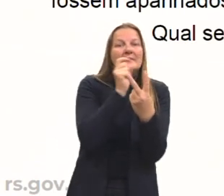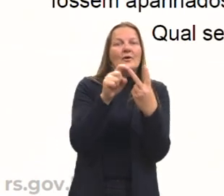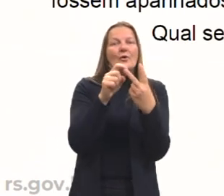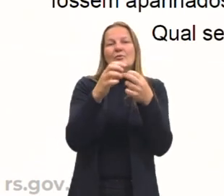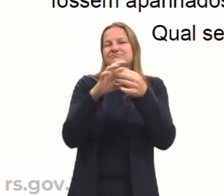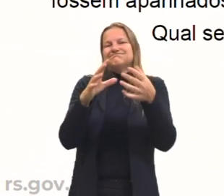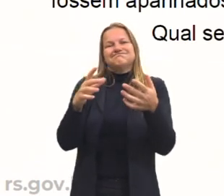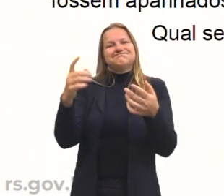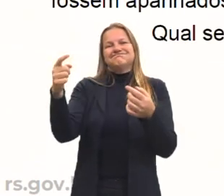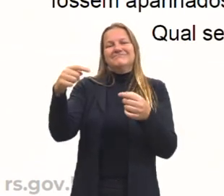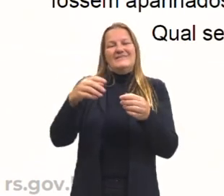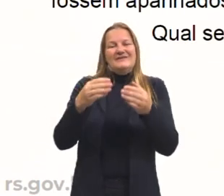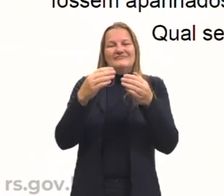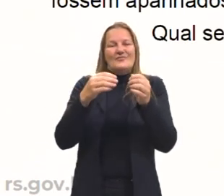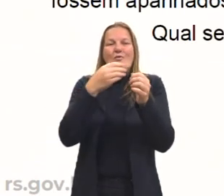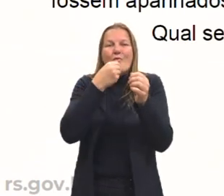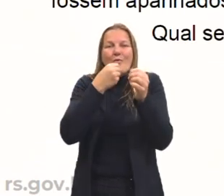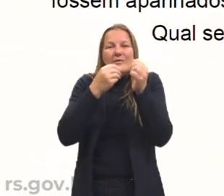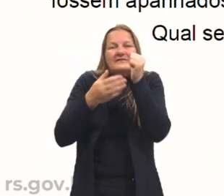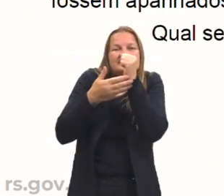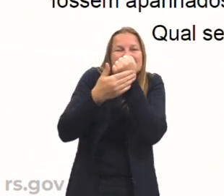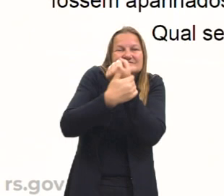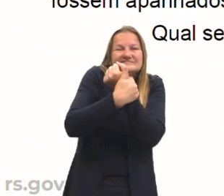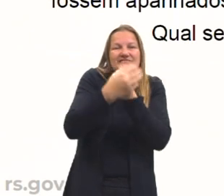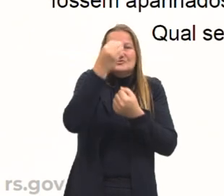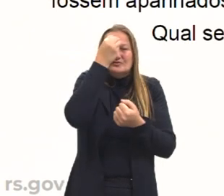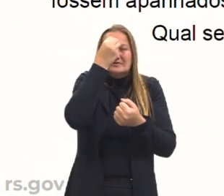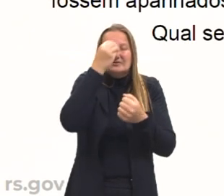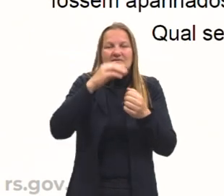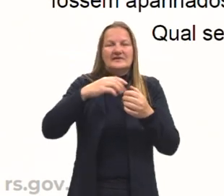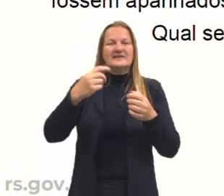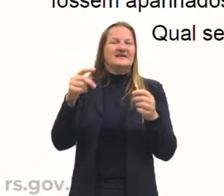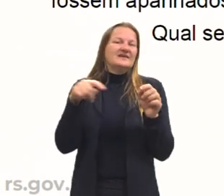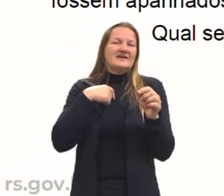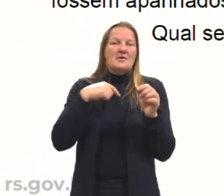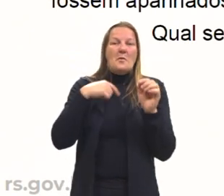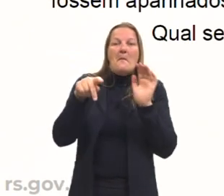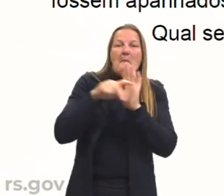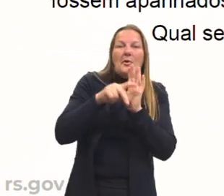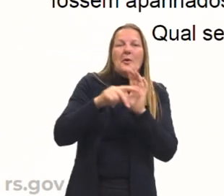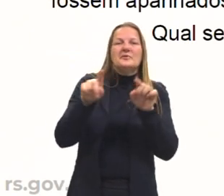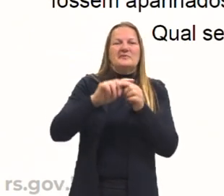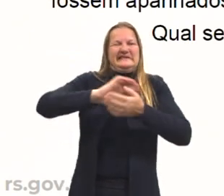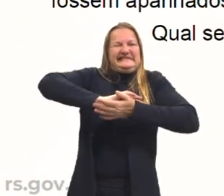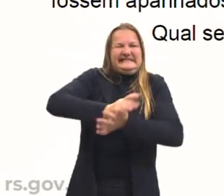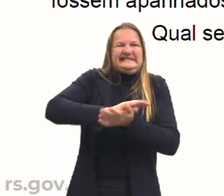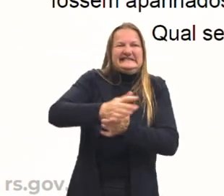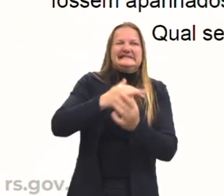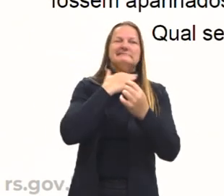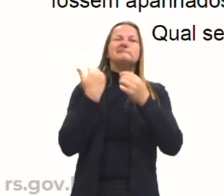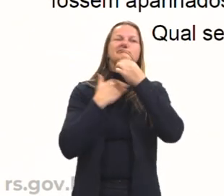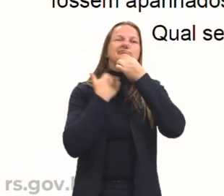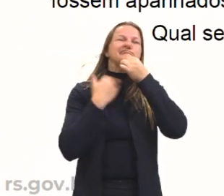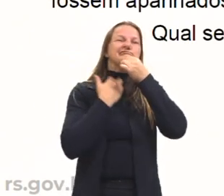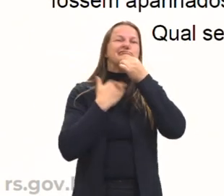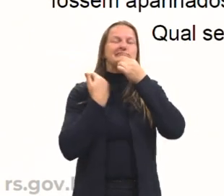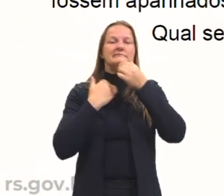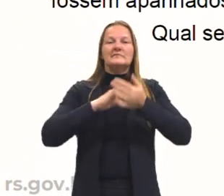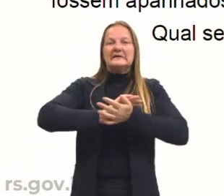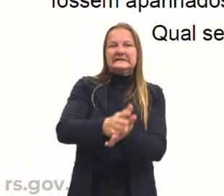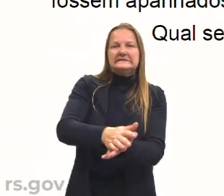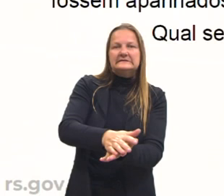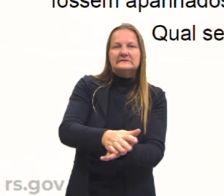permitir que os seus passageiros e eles mesmos fossem apanhados e executados. Não havia uma